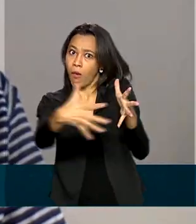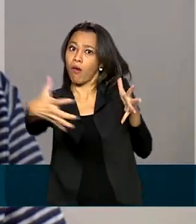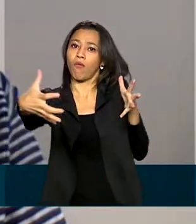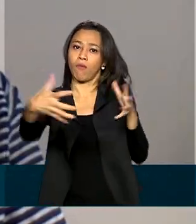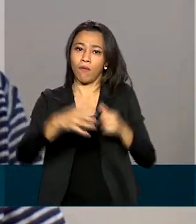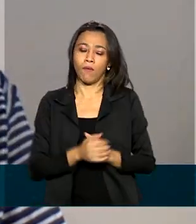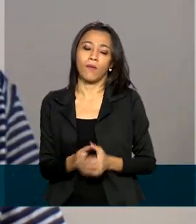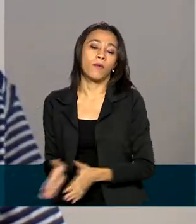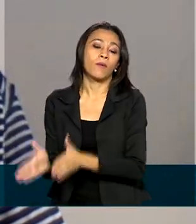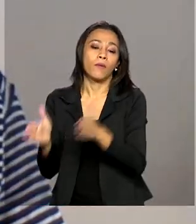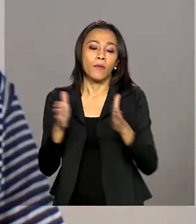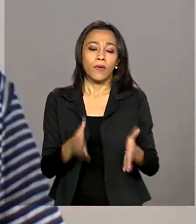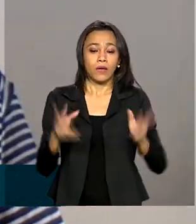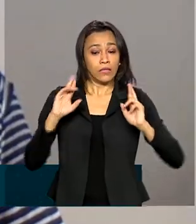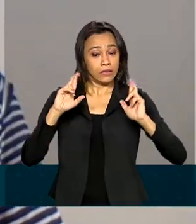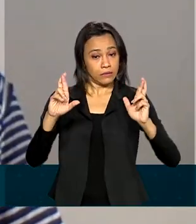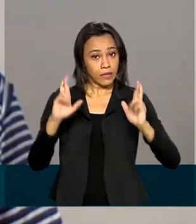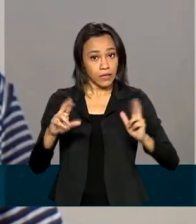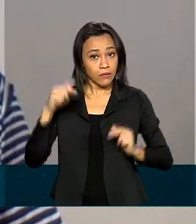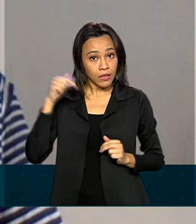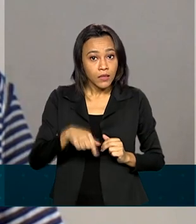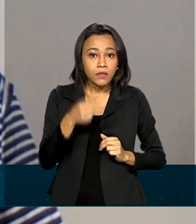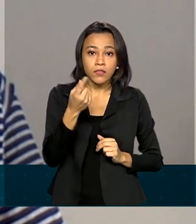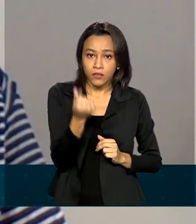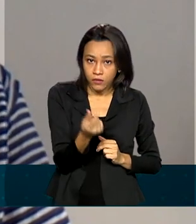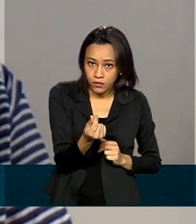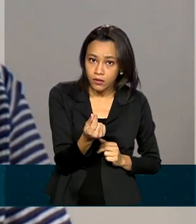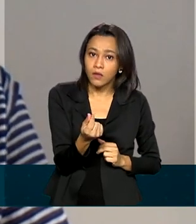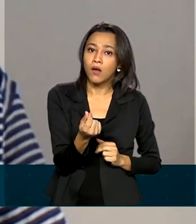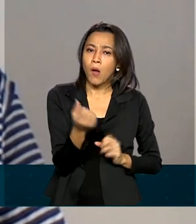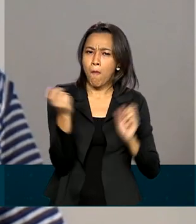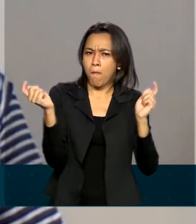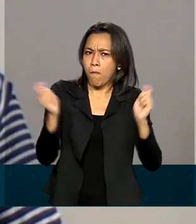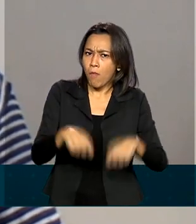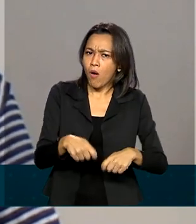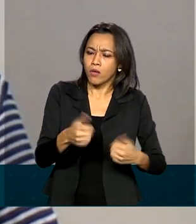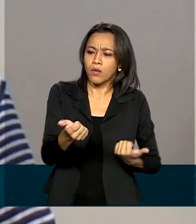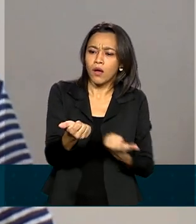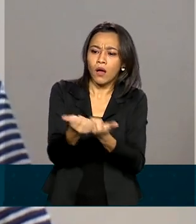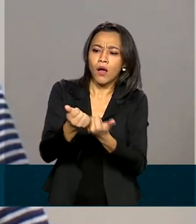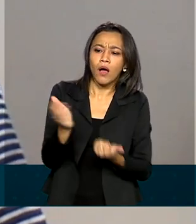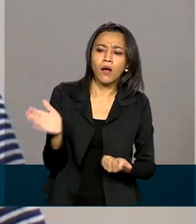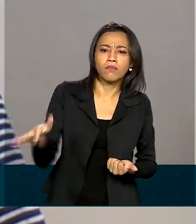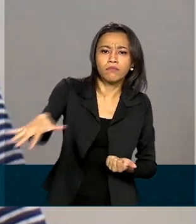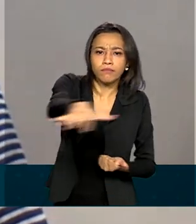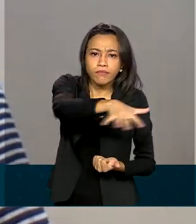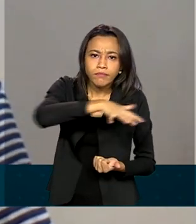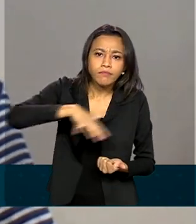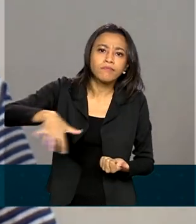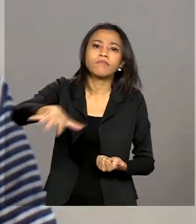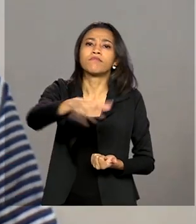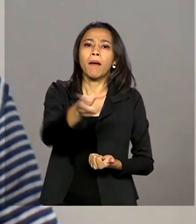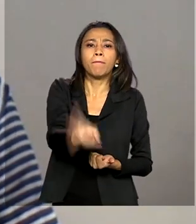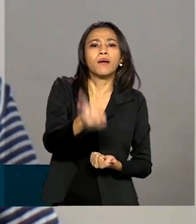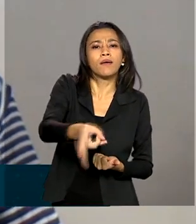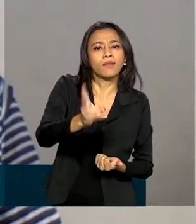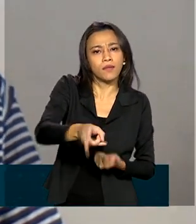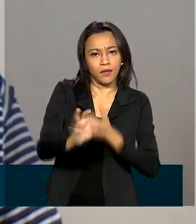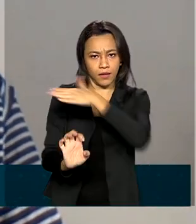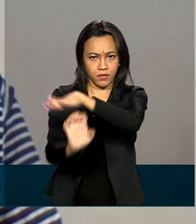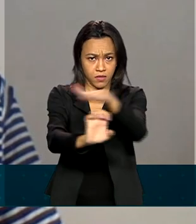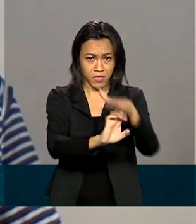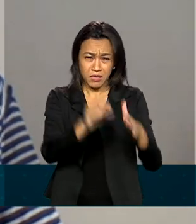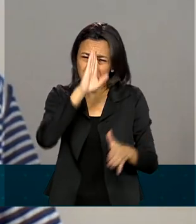esperamos que esse crédito possa ajudar a sustentabilidade de todas as empresas, sobretudo das